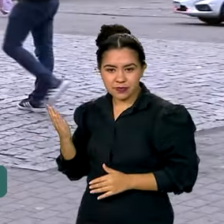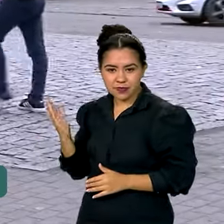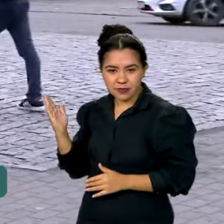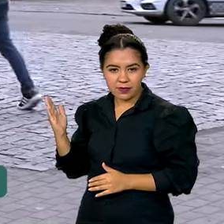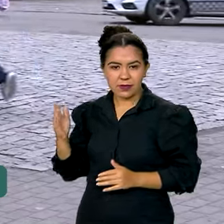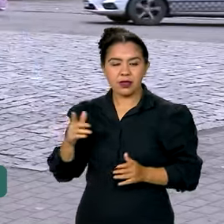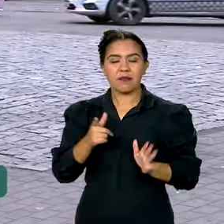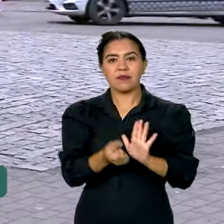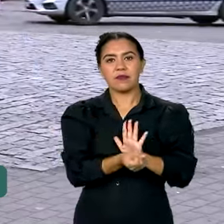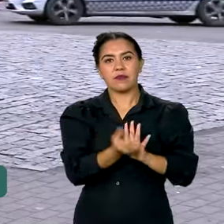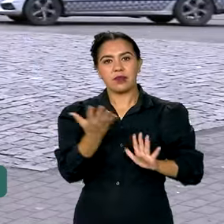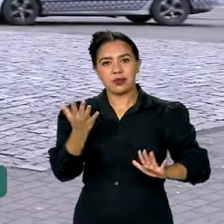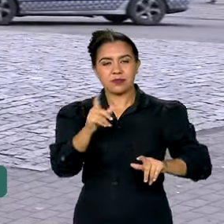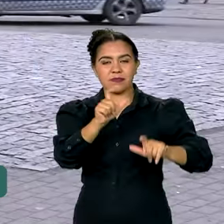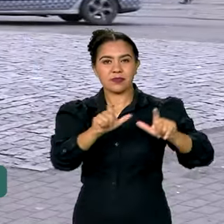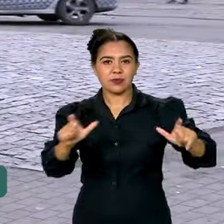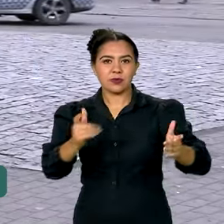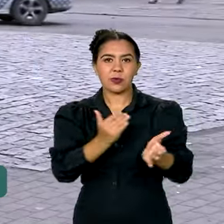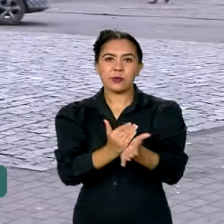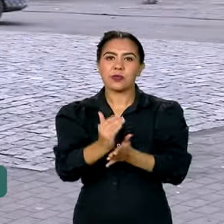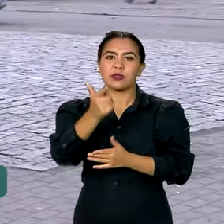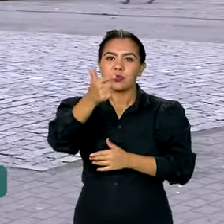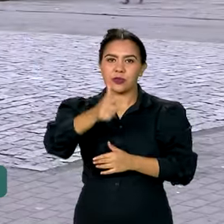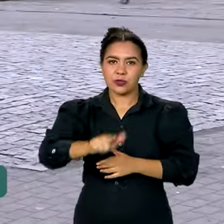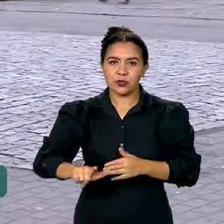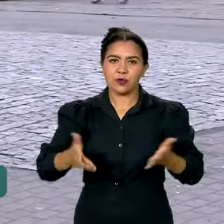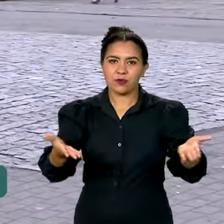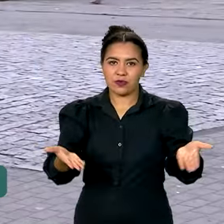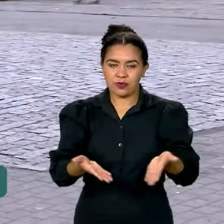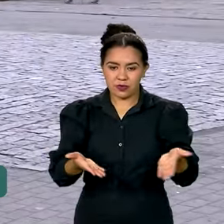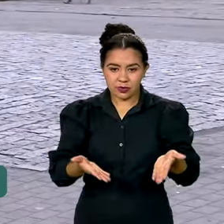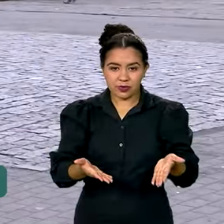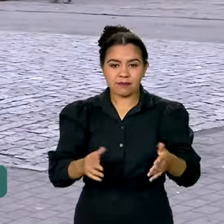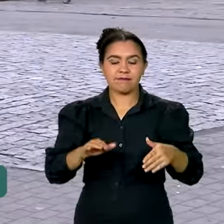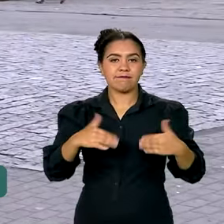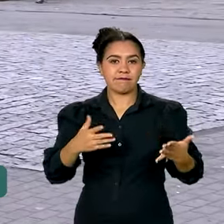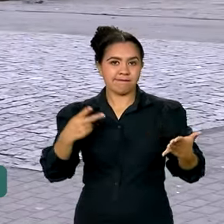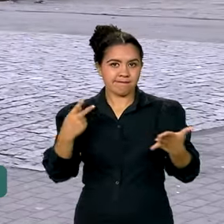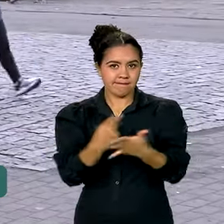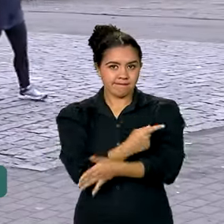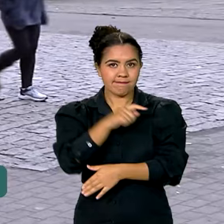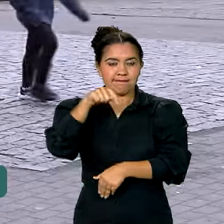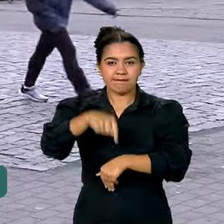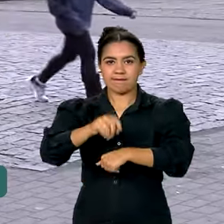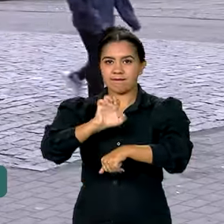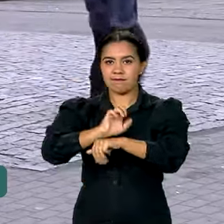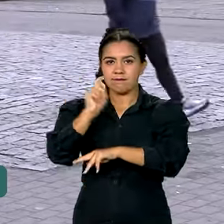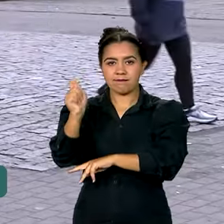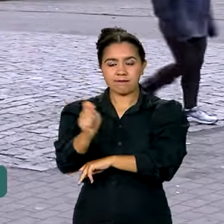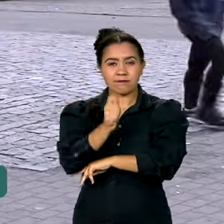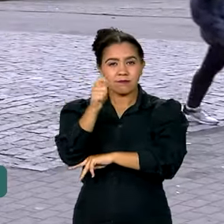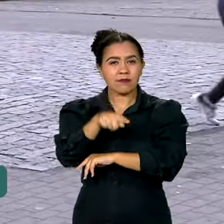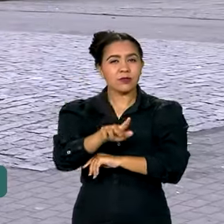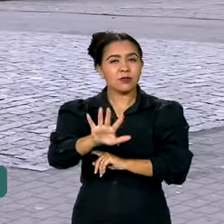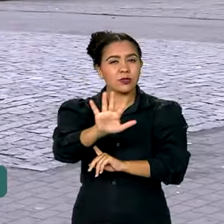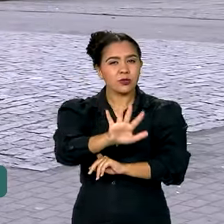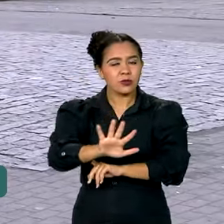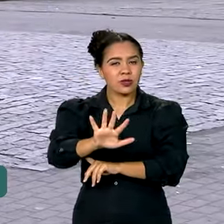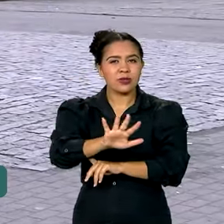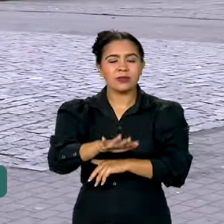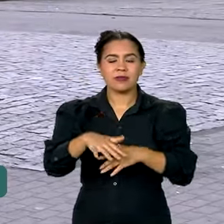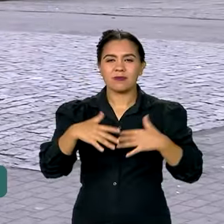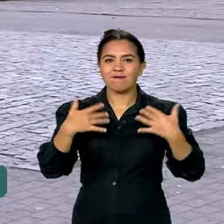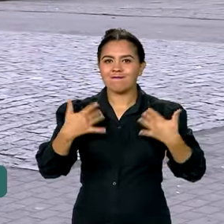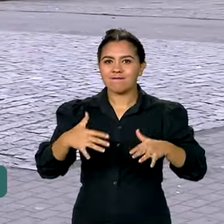recomeçando hoje, Vanessa. E olha, o que aconteceu aqui no Rio Grande do Sul foi realmente uma situação sem